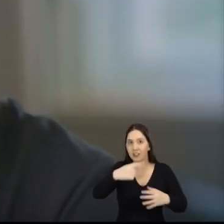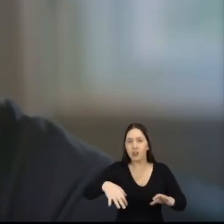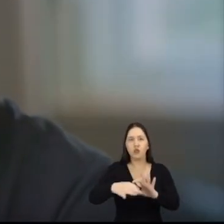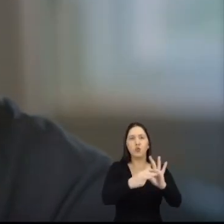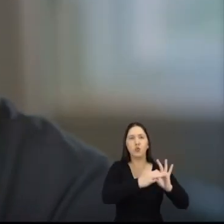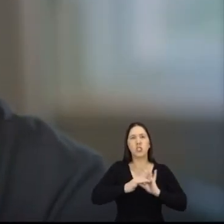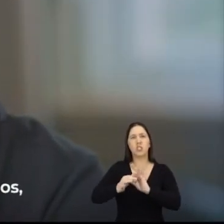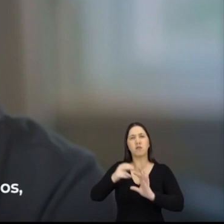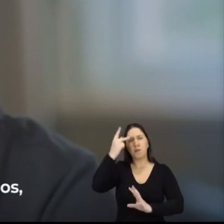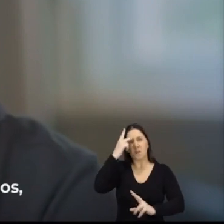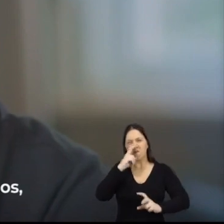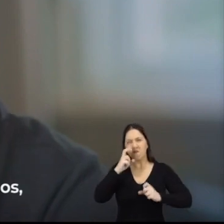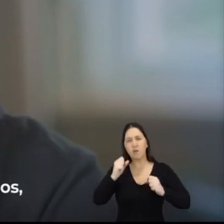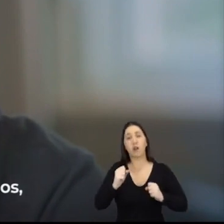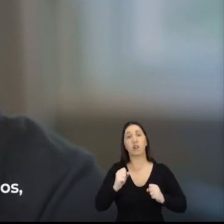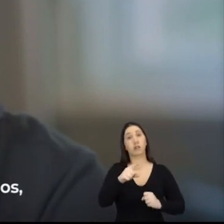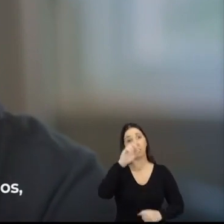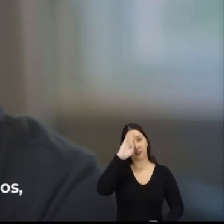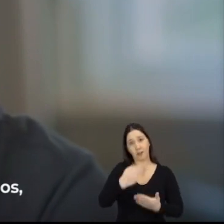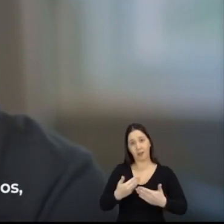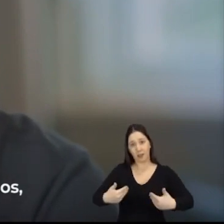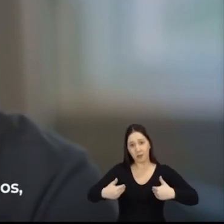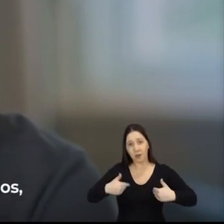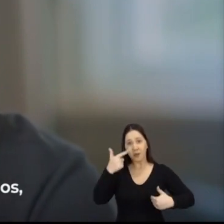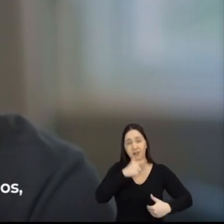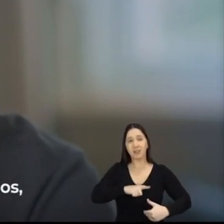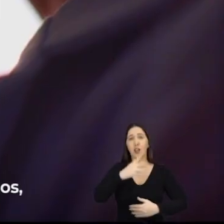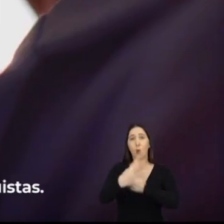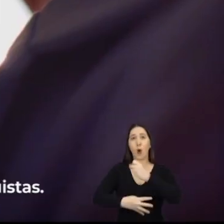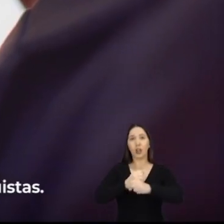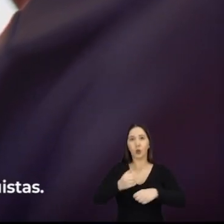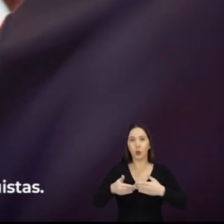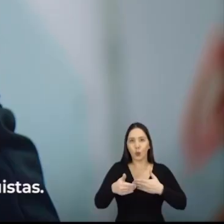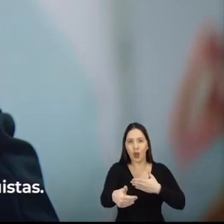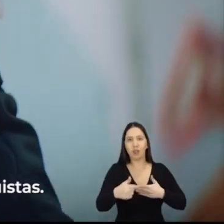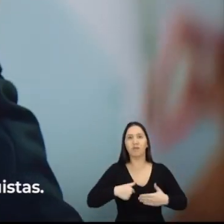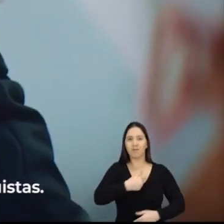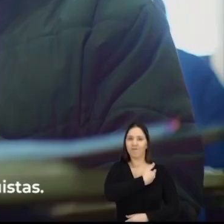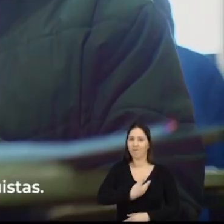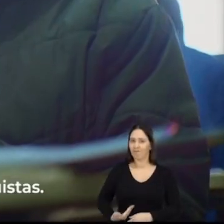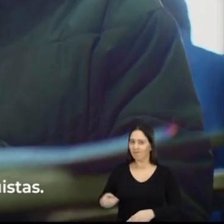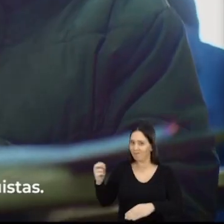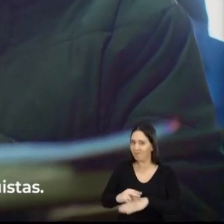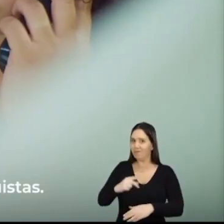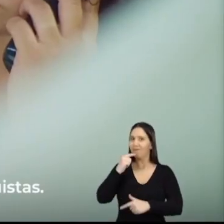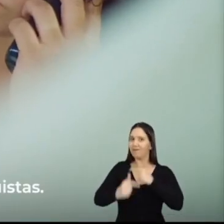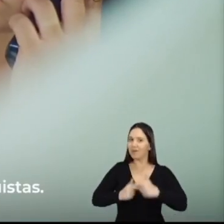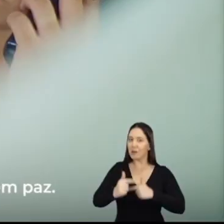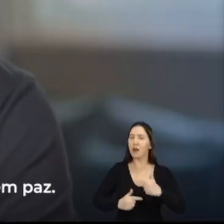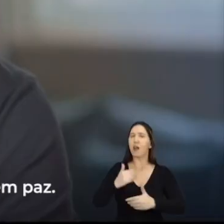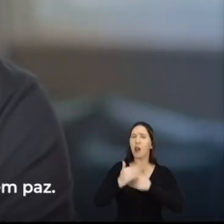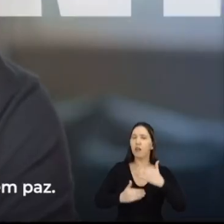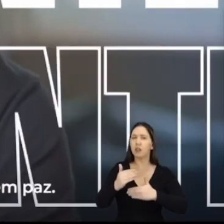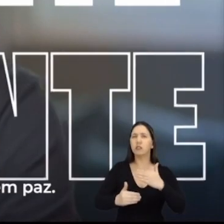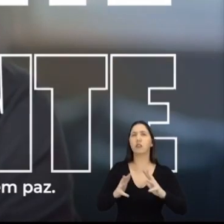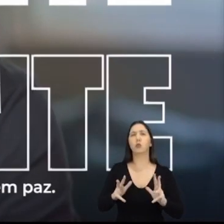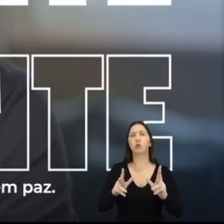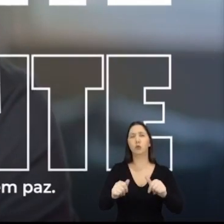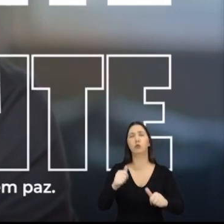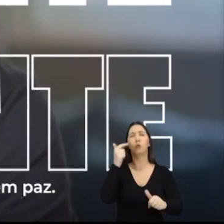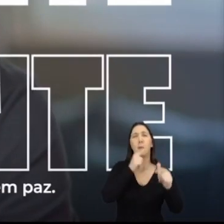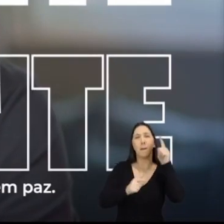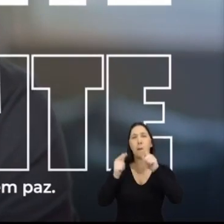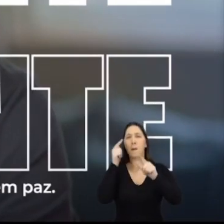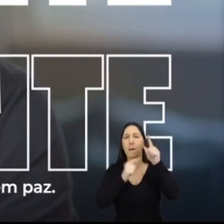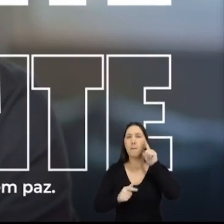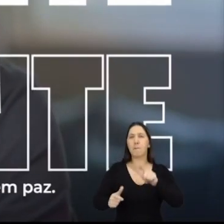a sua confiança e o seu voto pra governar São Paulo nos próximos quatro anos. Pra gente avançar em todas as nossas conquistas. Pra gente seguir